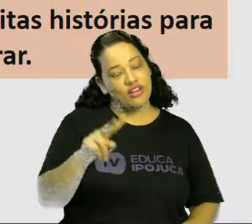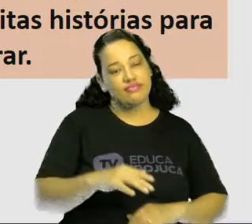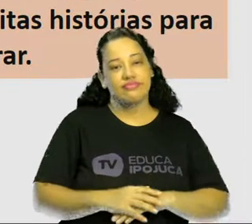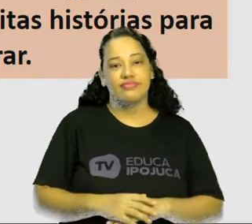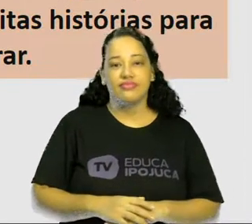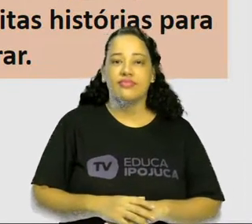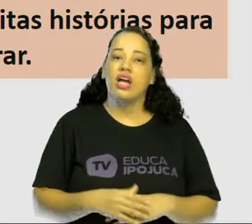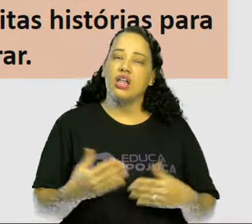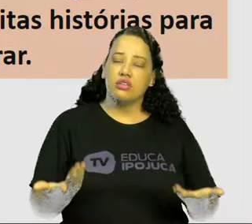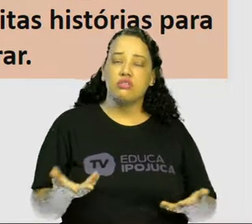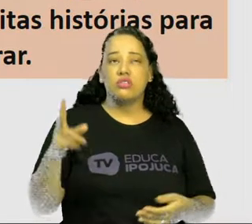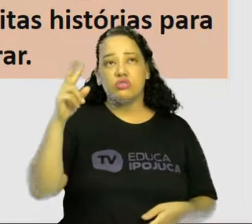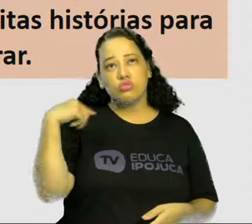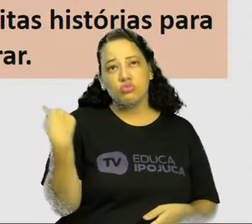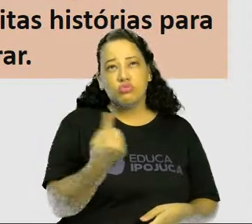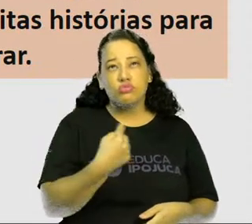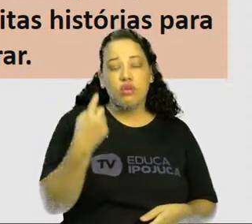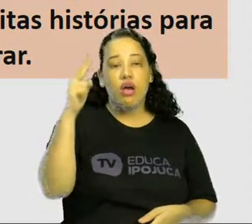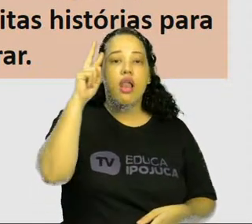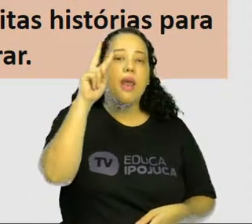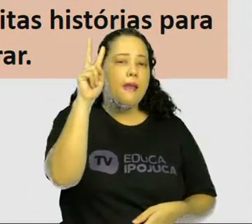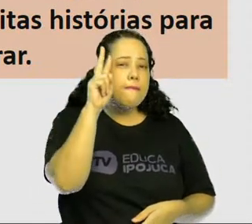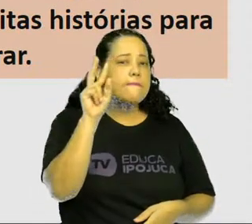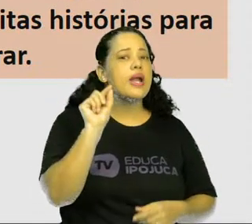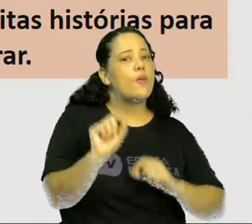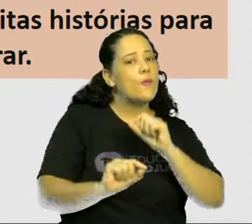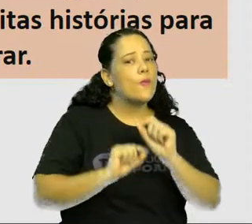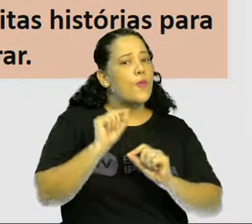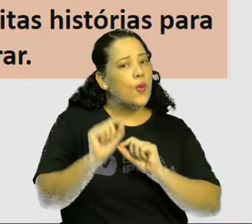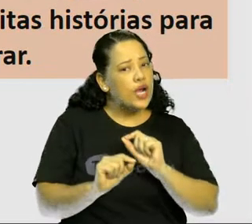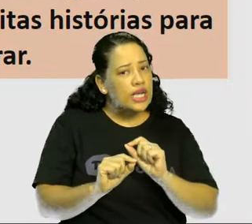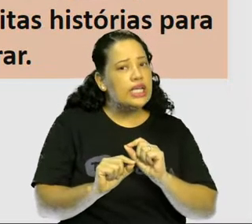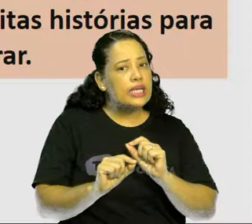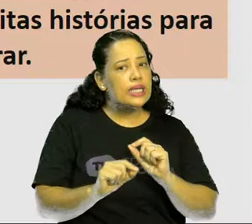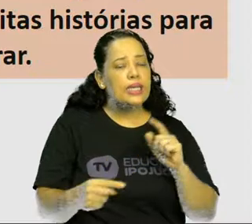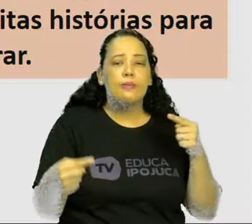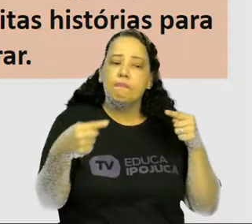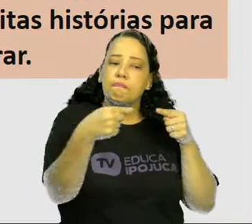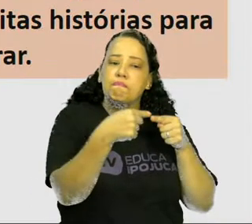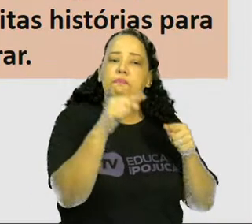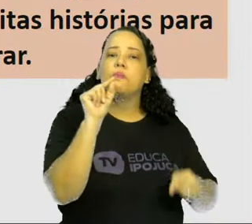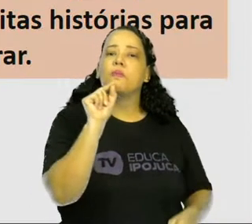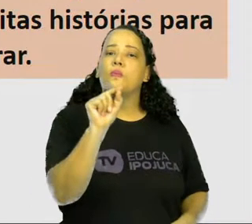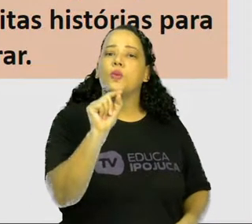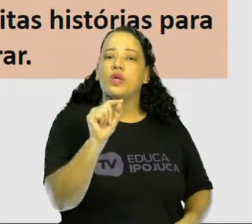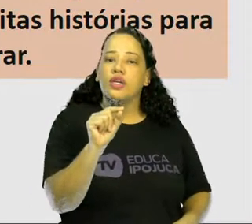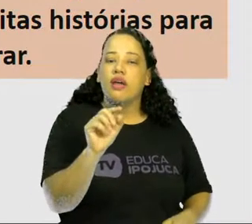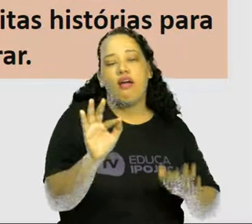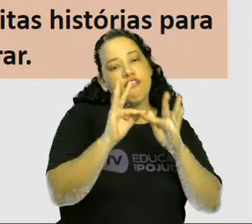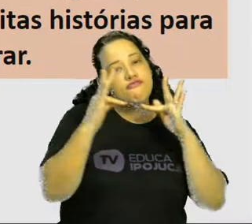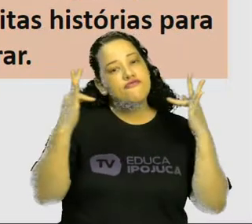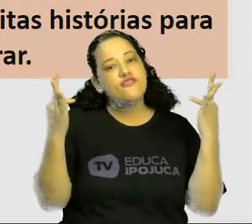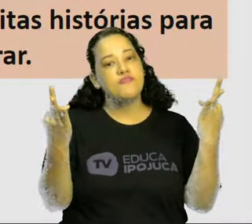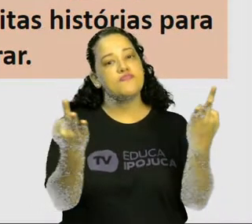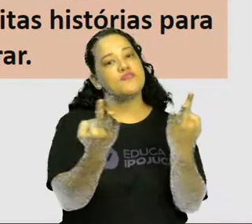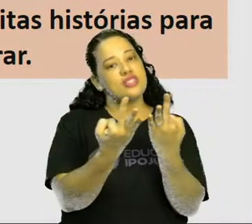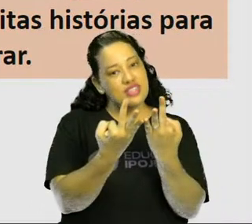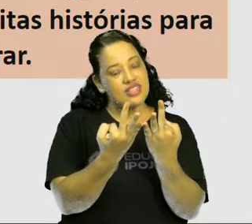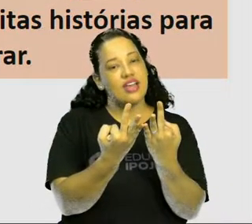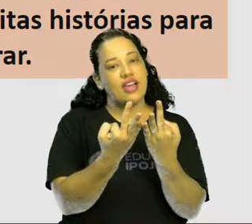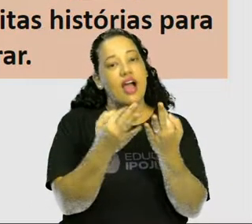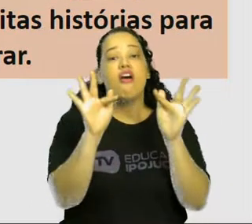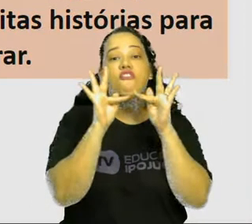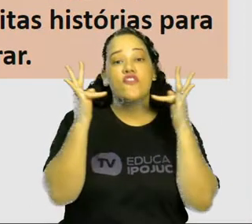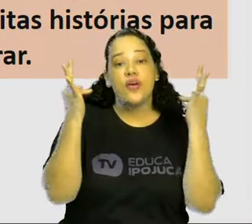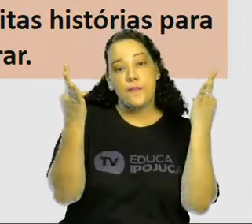nossas lembranças, elas estão ligadas a quê? Ligadas à nossa família. A nossa